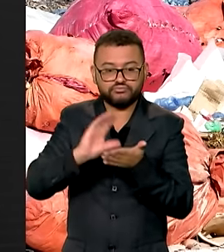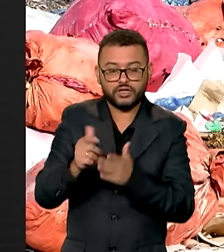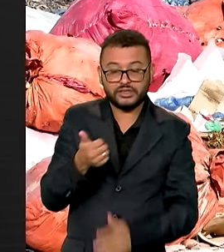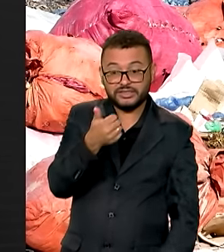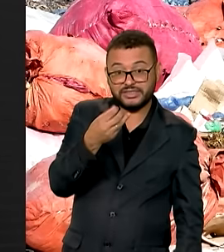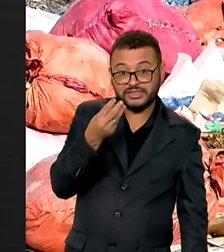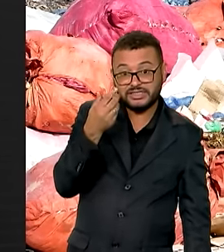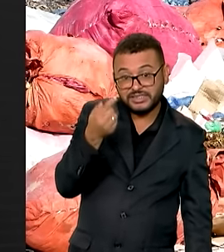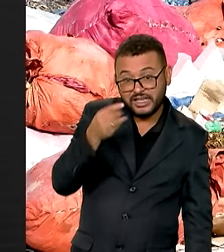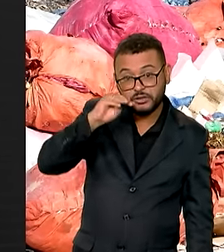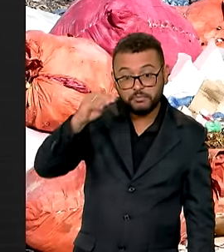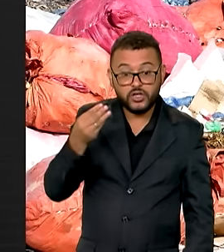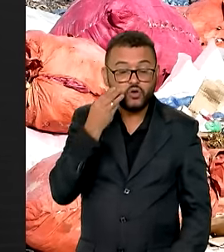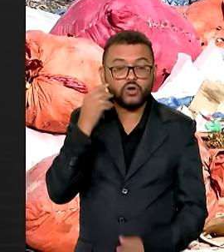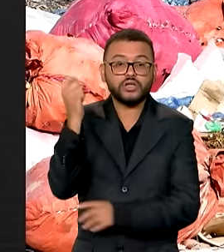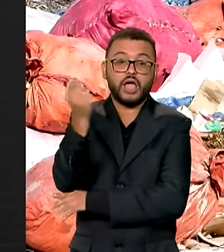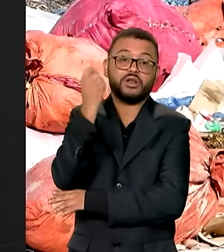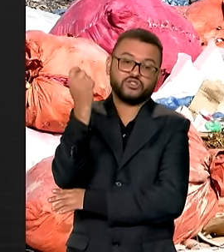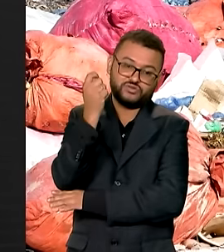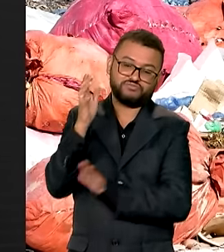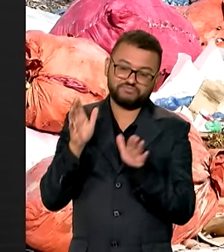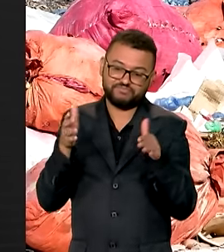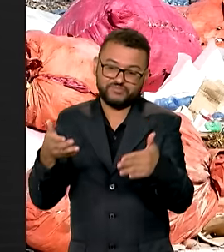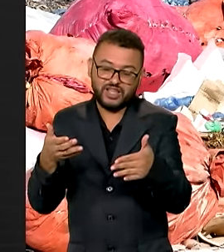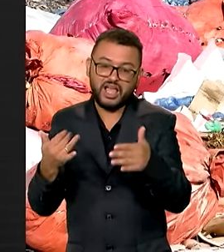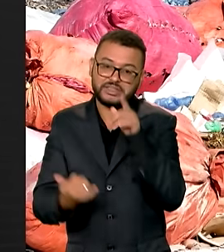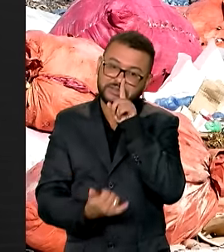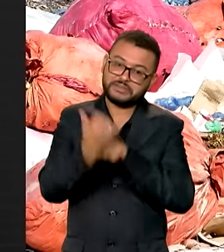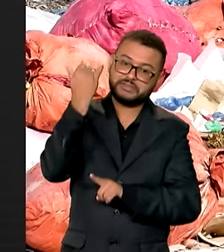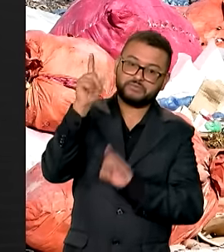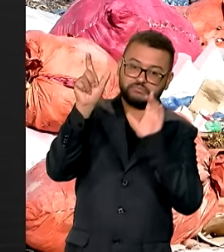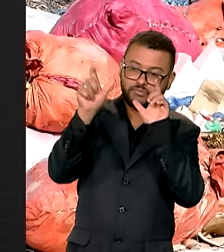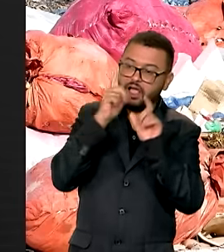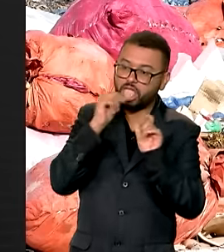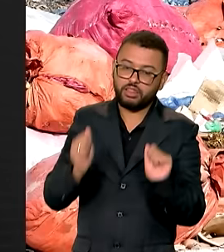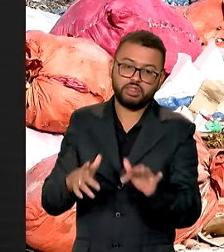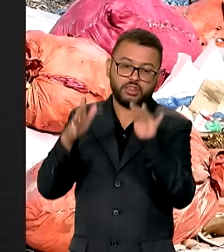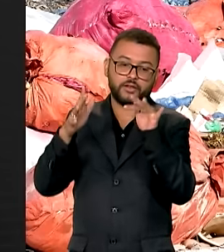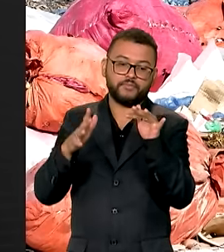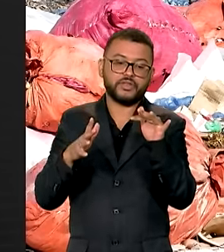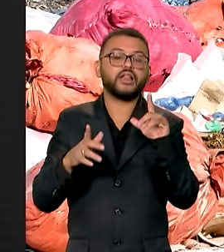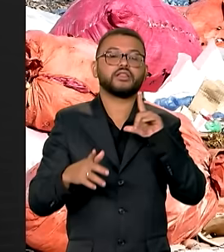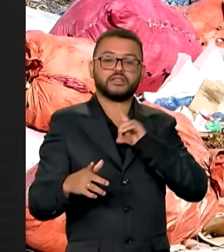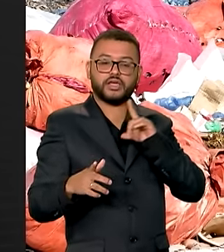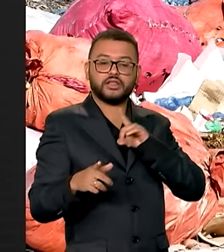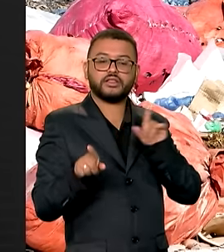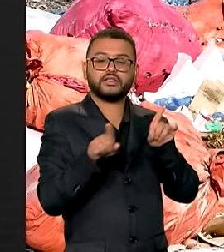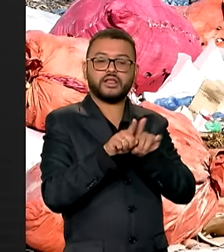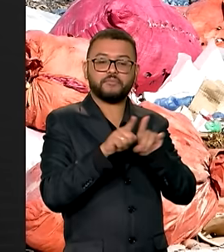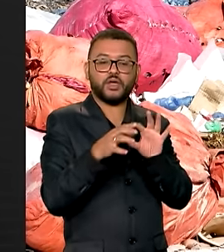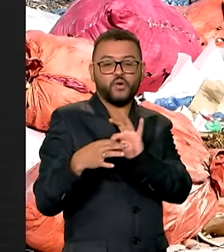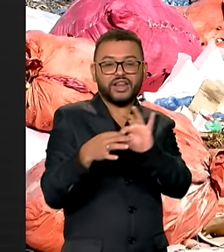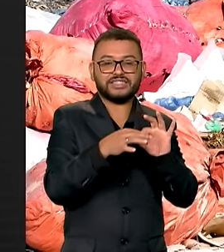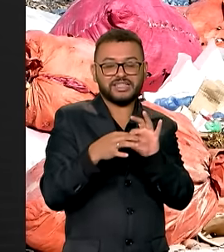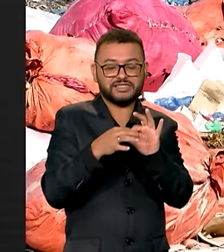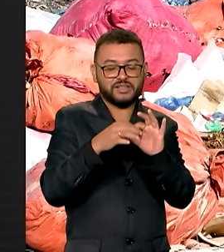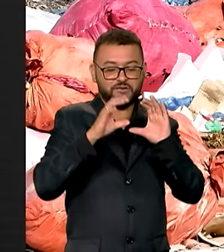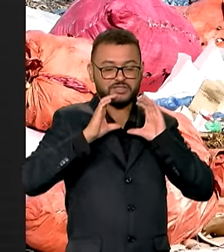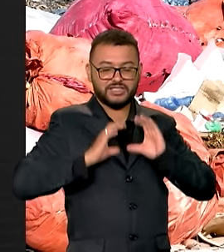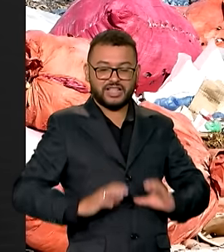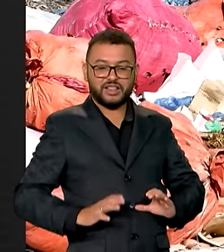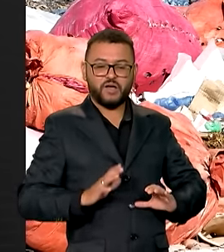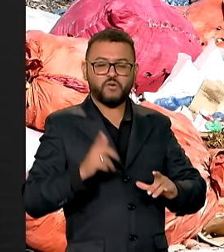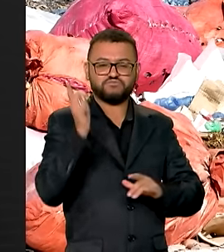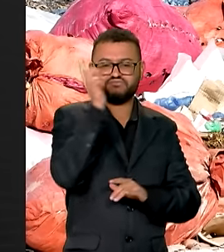para apoio aos catadores do Rio Grande do Sul, afetados pelas enchentes. E, por fim, tem também o Conexão Cidadã, que vai